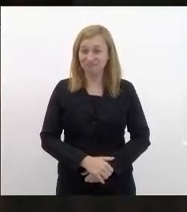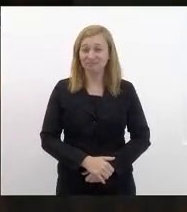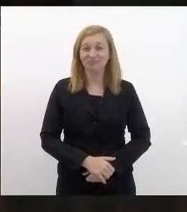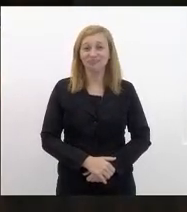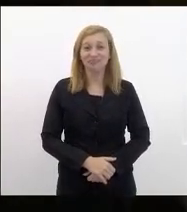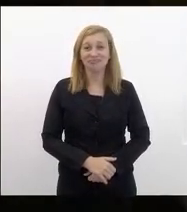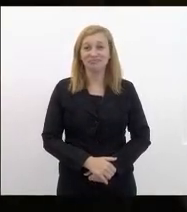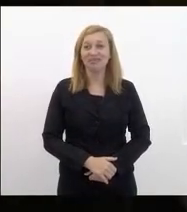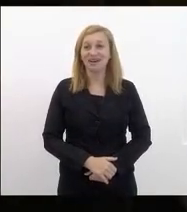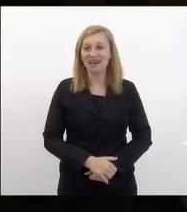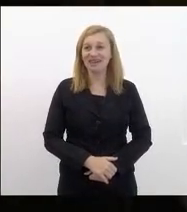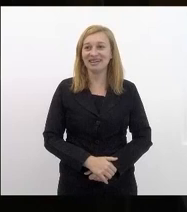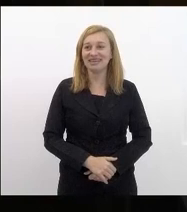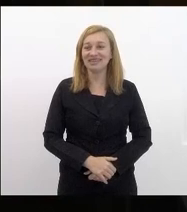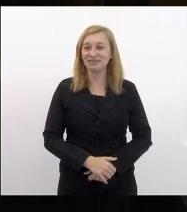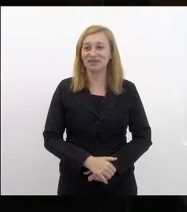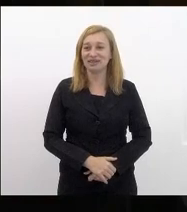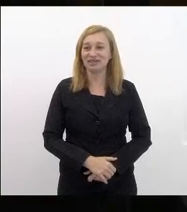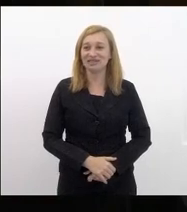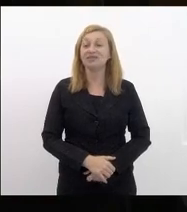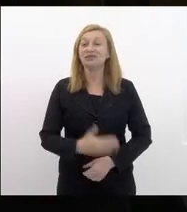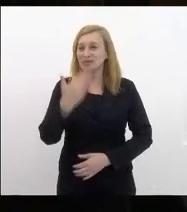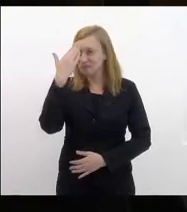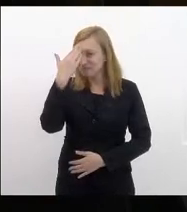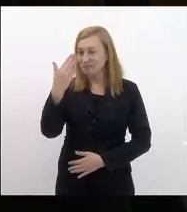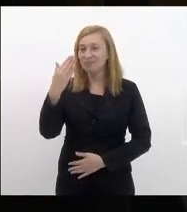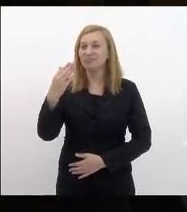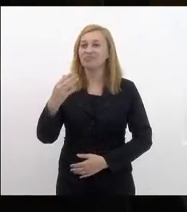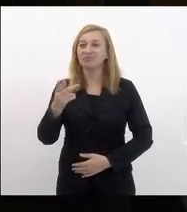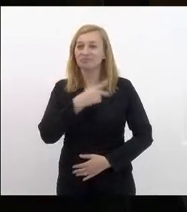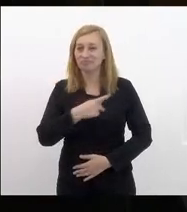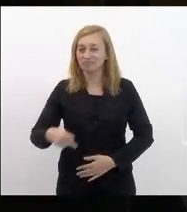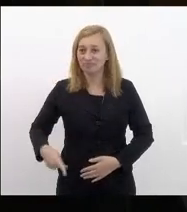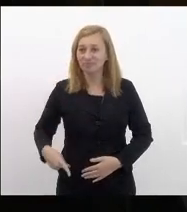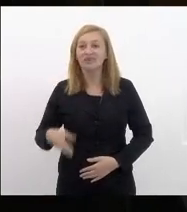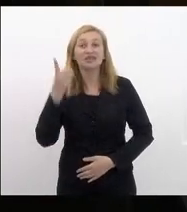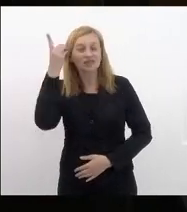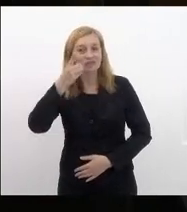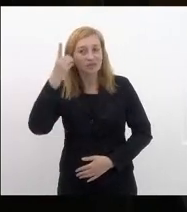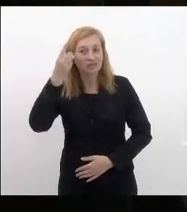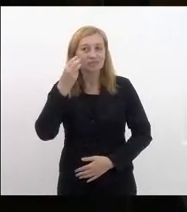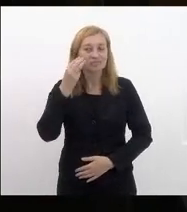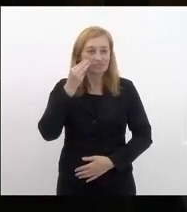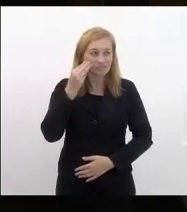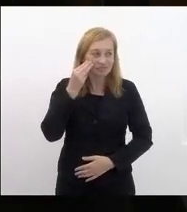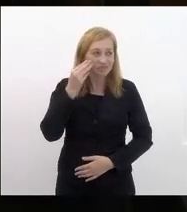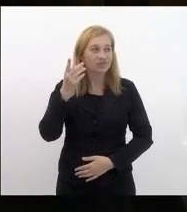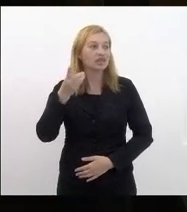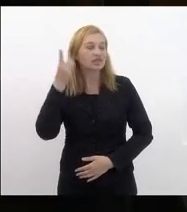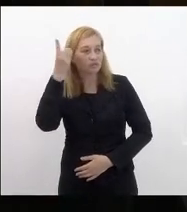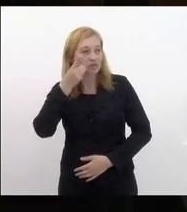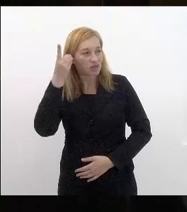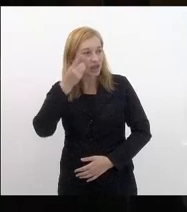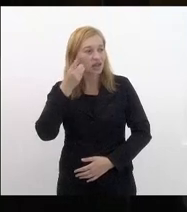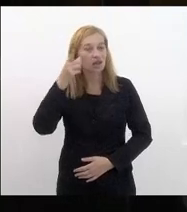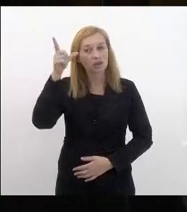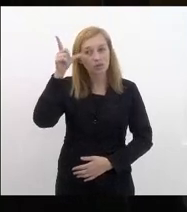obrigado querida obrigado deputado presidenta querido deputado valdeque carneiro deputada lucinha